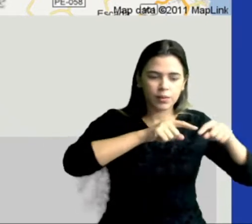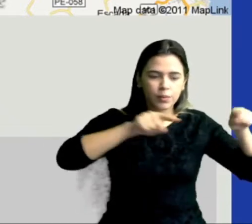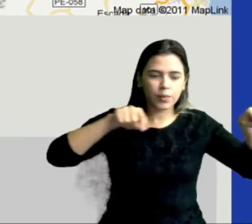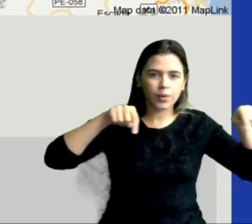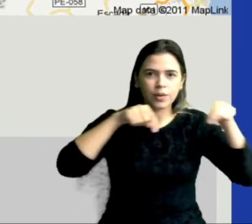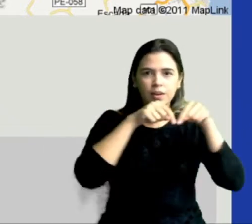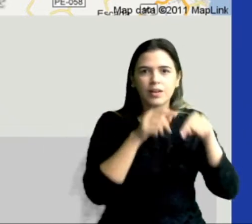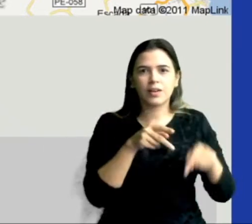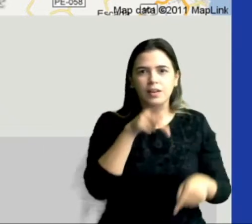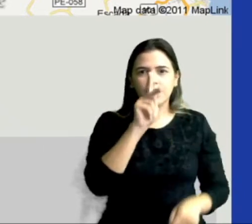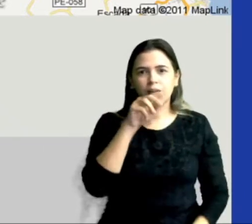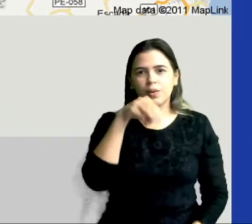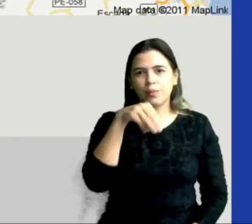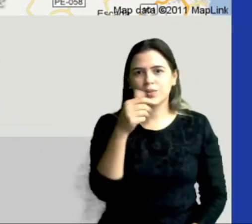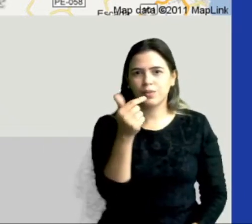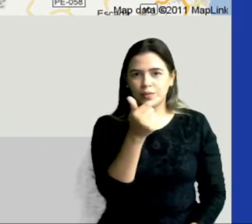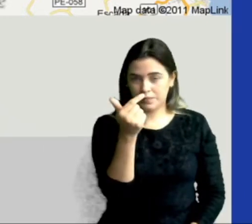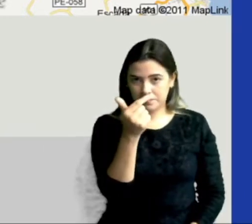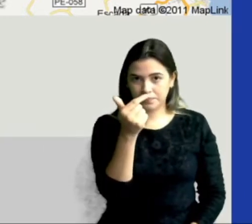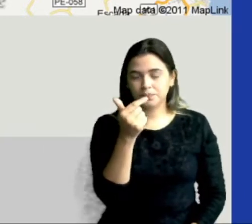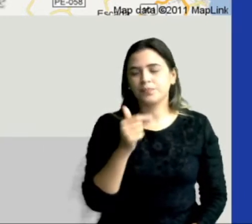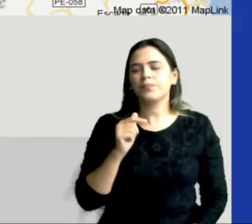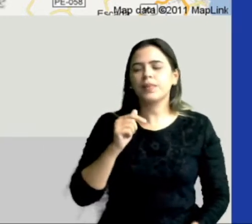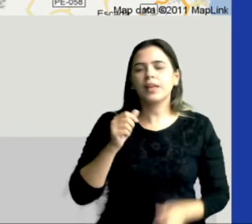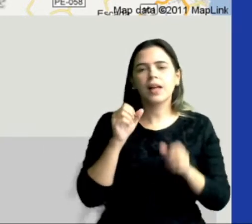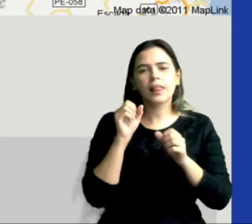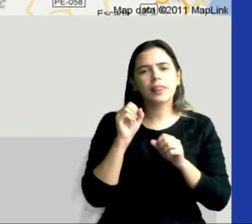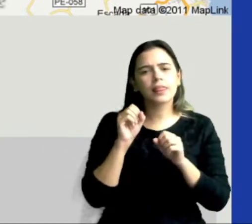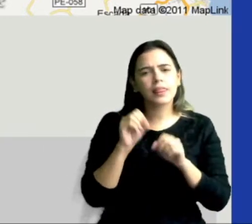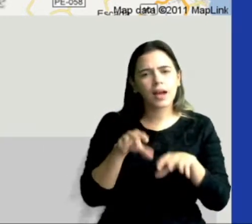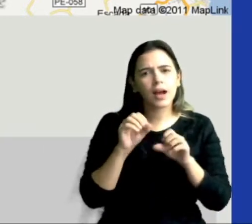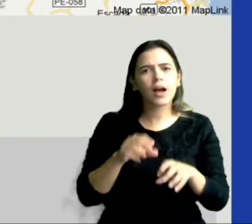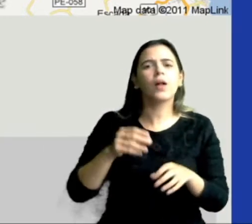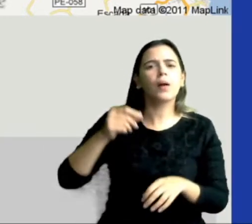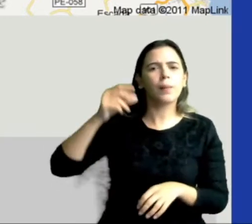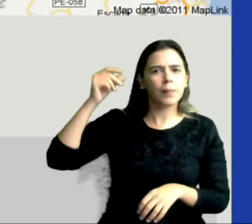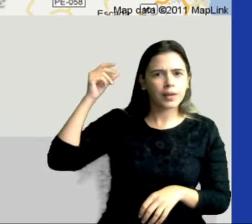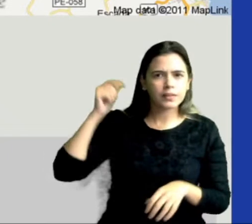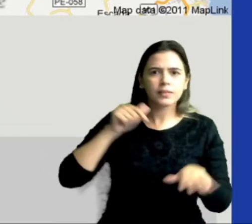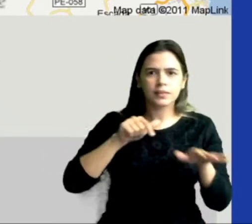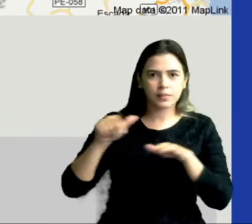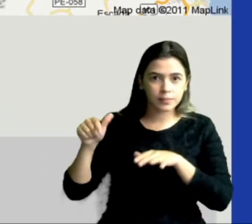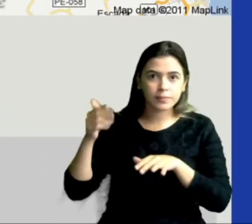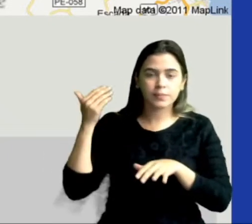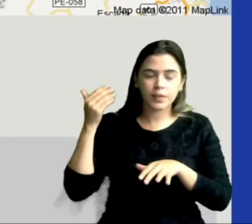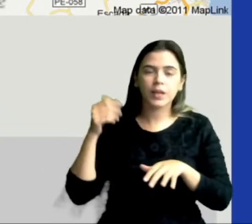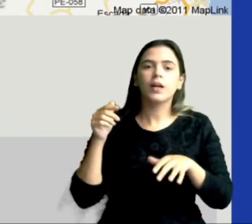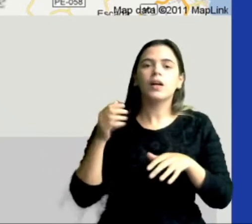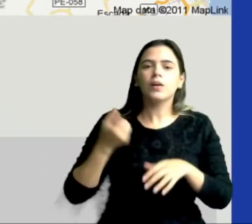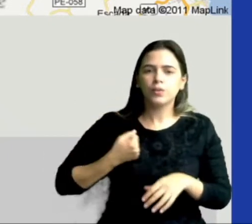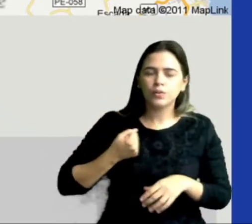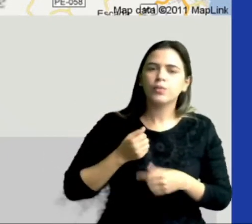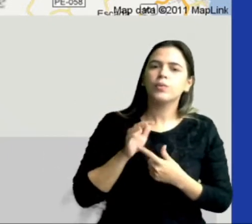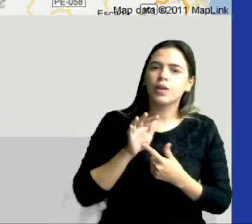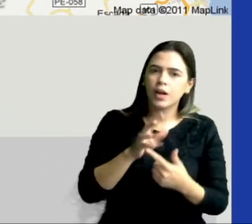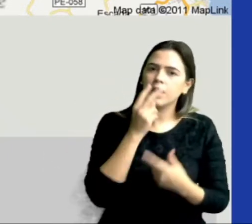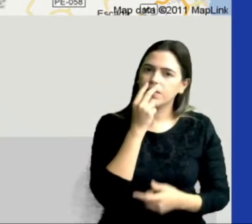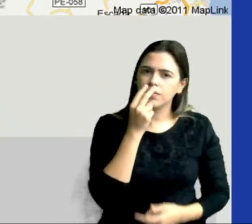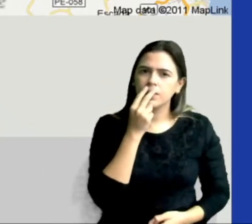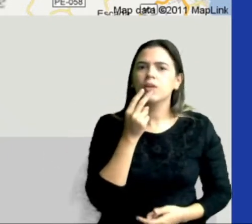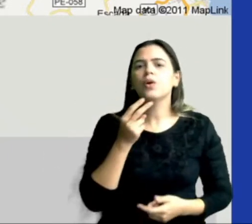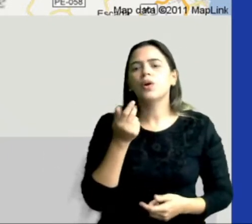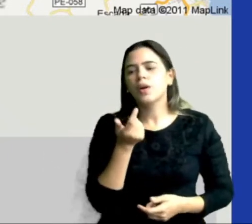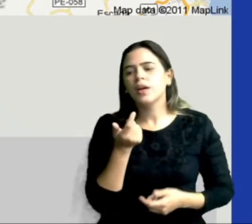passada, nós trouxemos outros dados também da Vitória e um dos conceitos que a gente trabalhou foi esse, de densidade